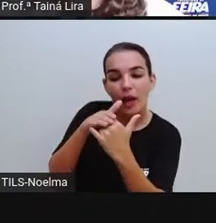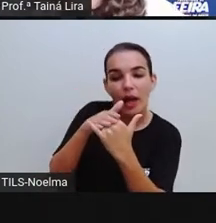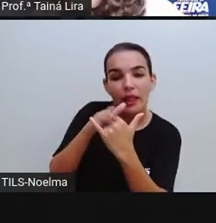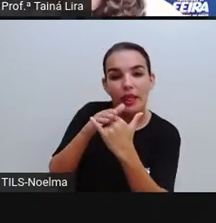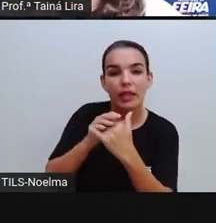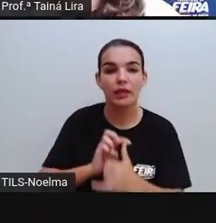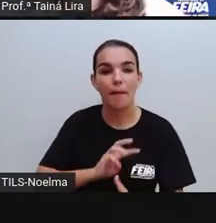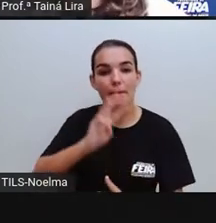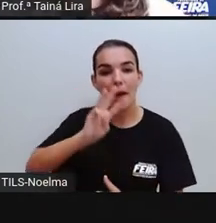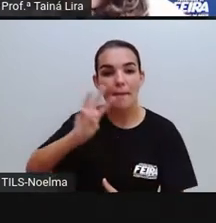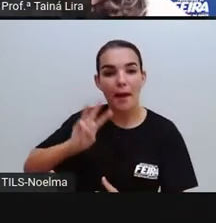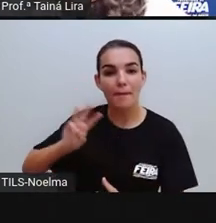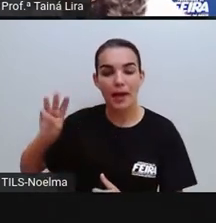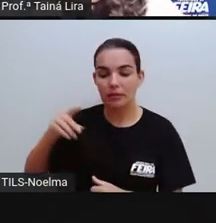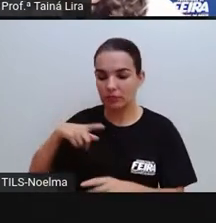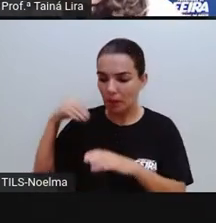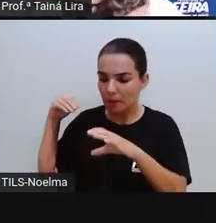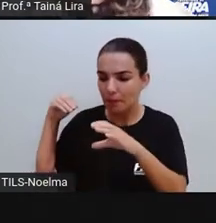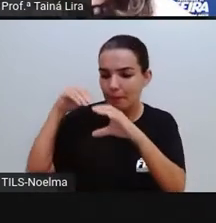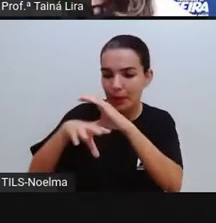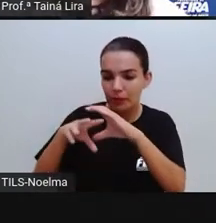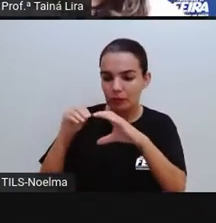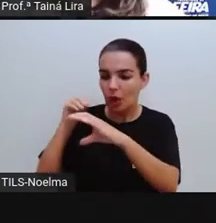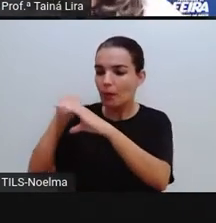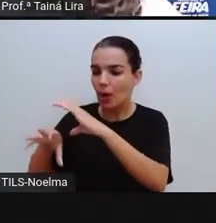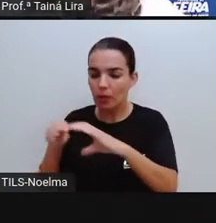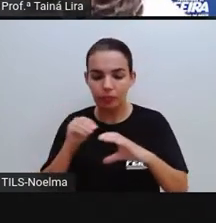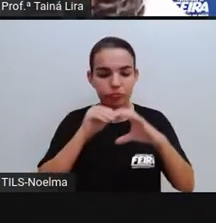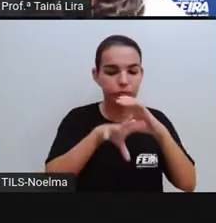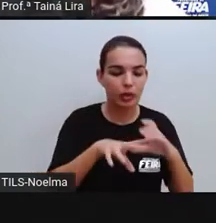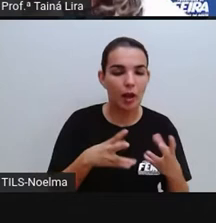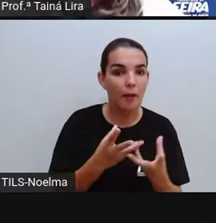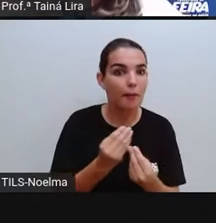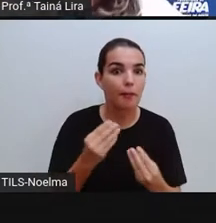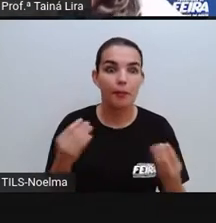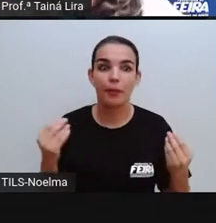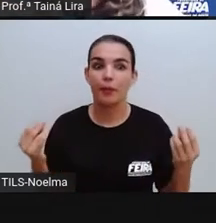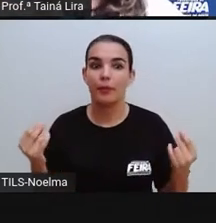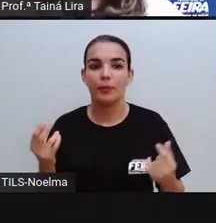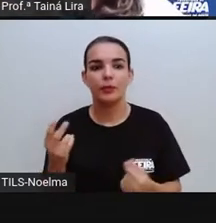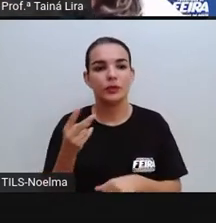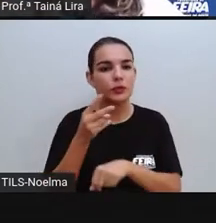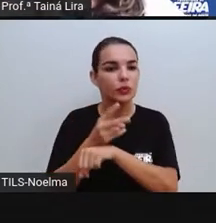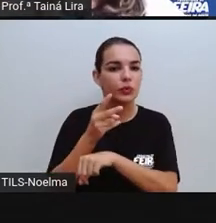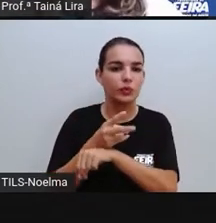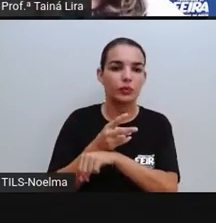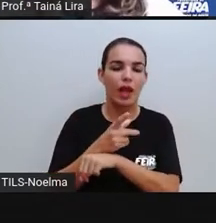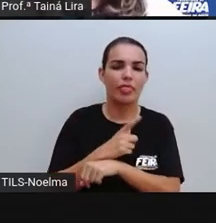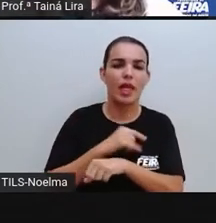aí onde são postados vários vídeos. Então, a gente tem no YouTube